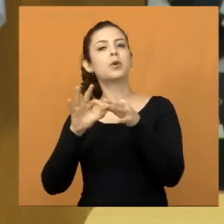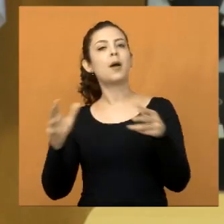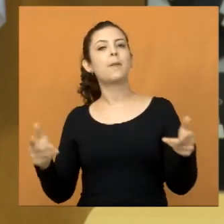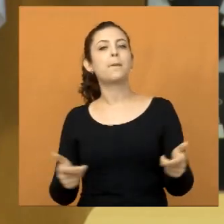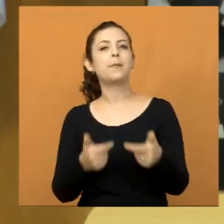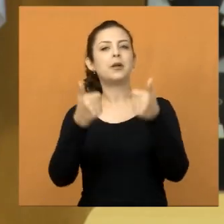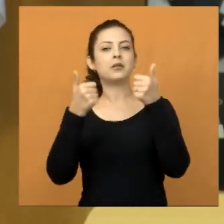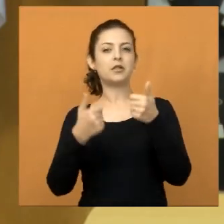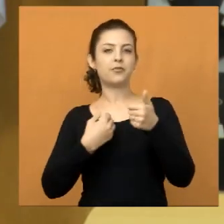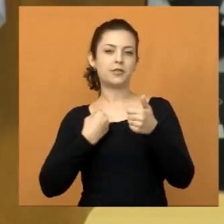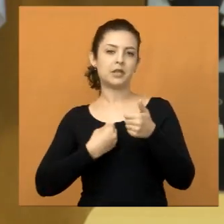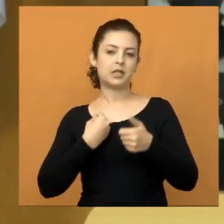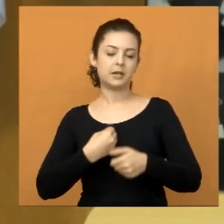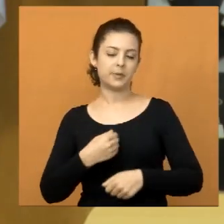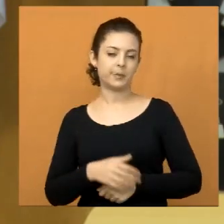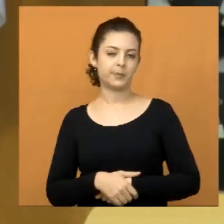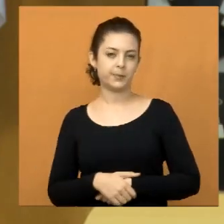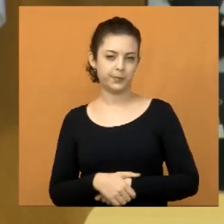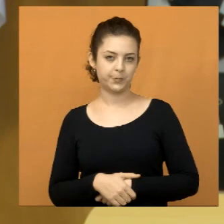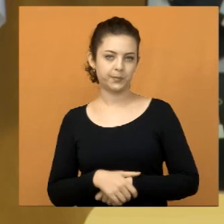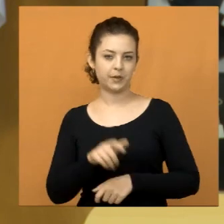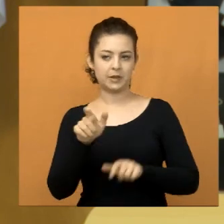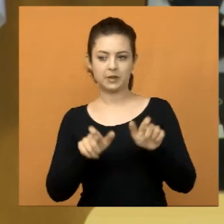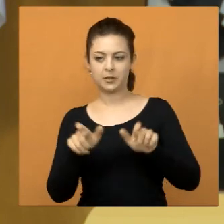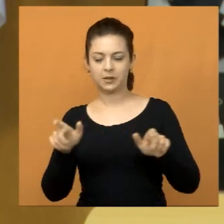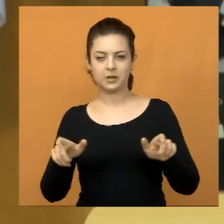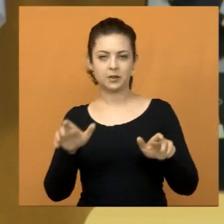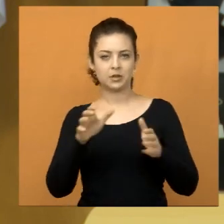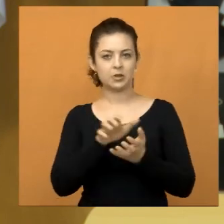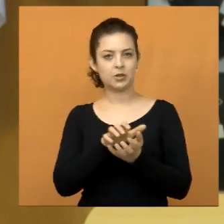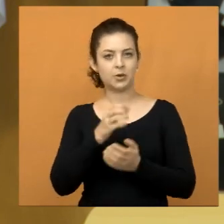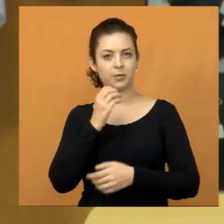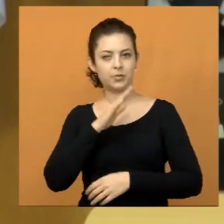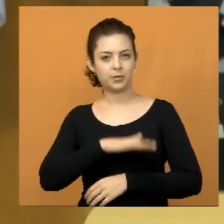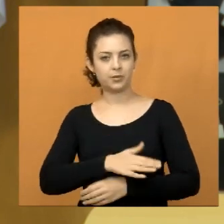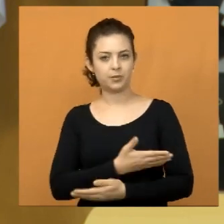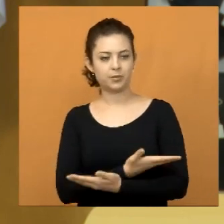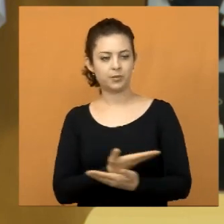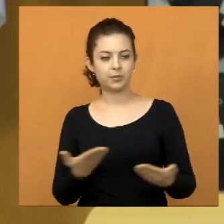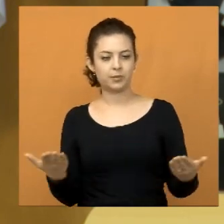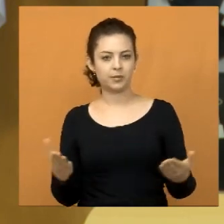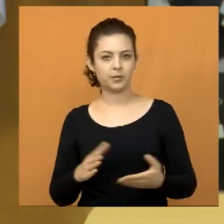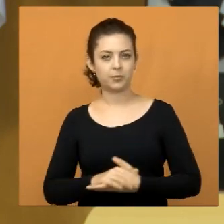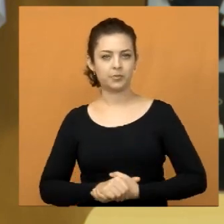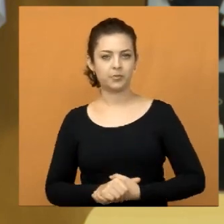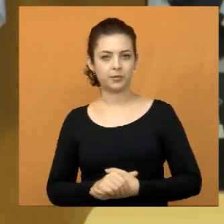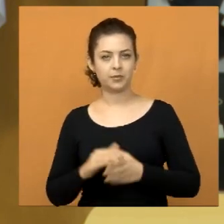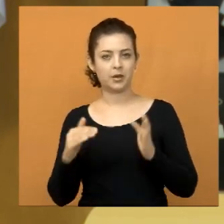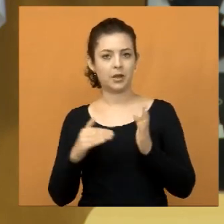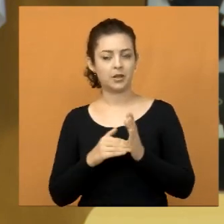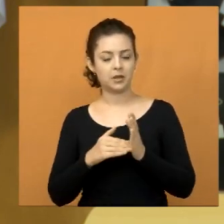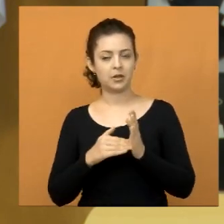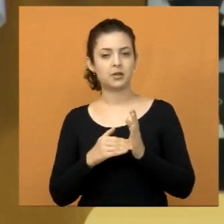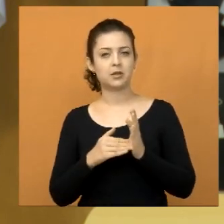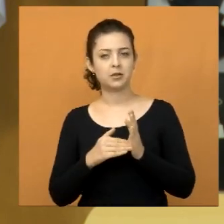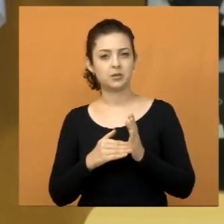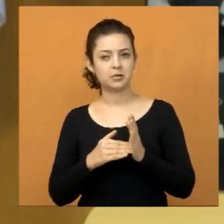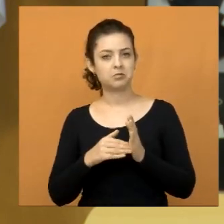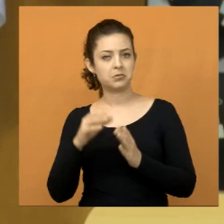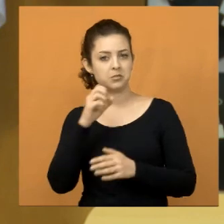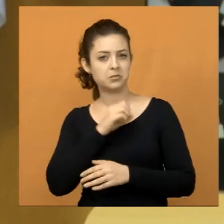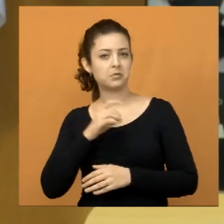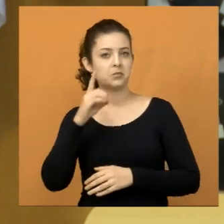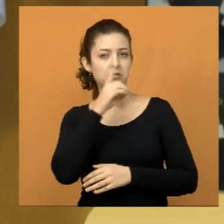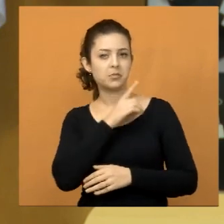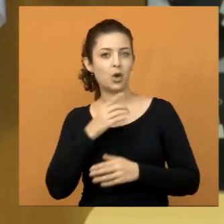melhorar a qualidade de vida dos munícipes da cidade de Jacareí. Uma boa tarde a todos. Um ótimo final de